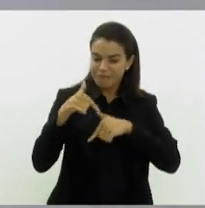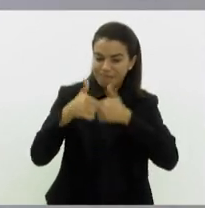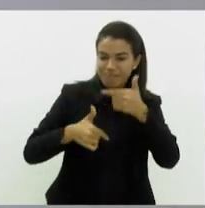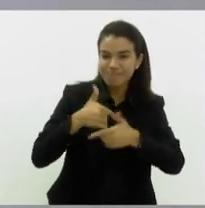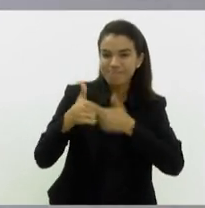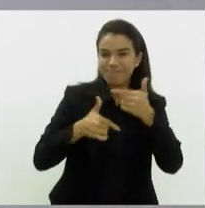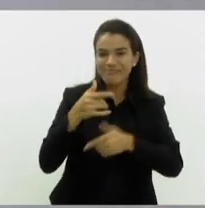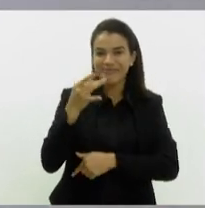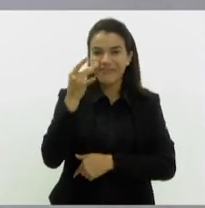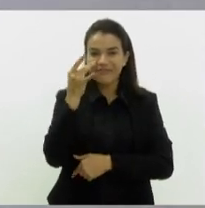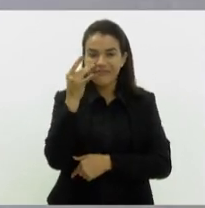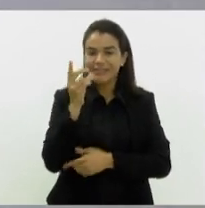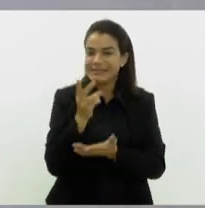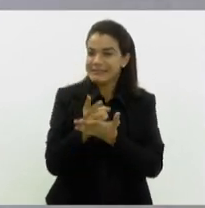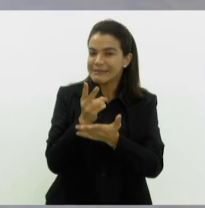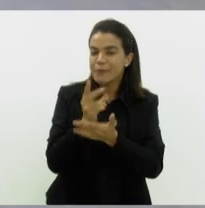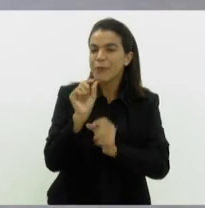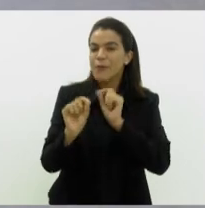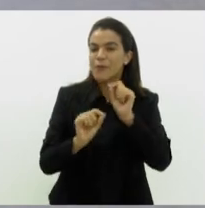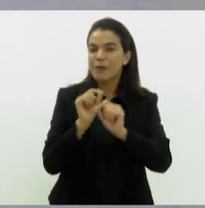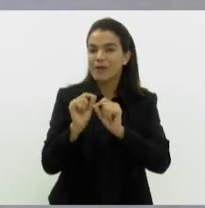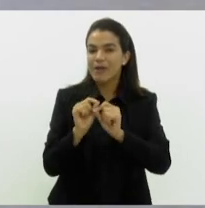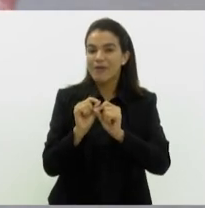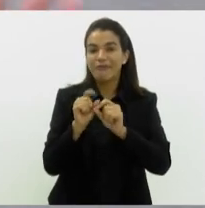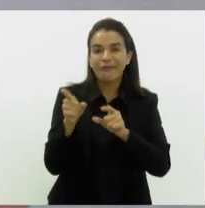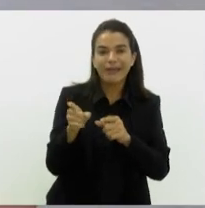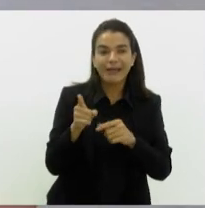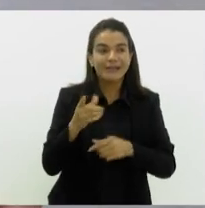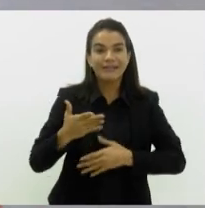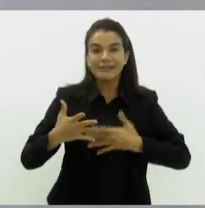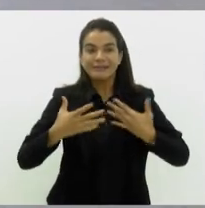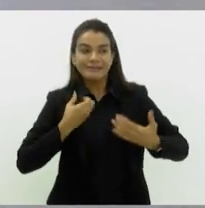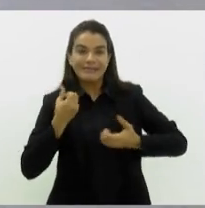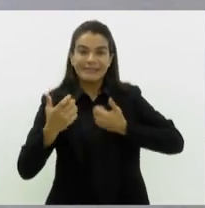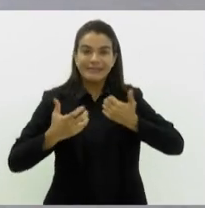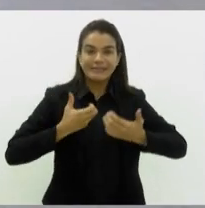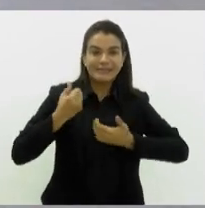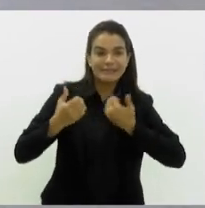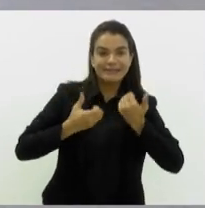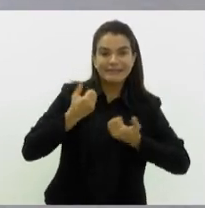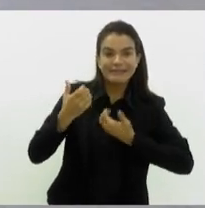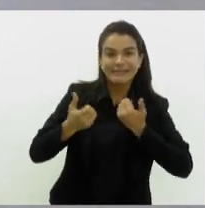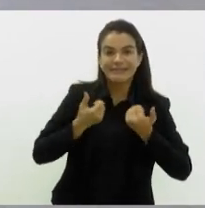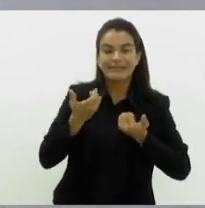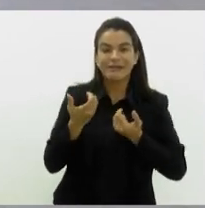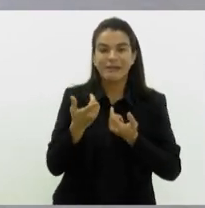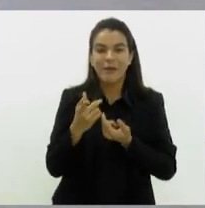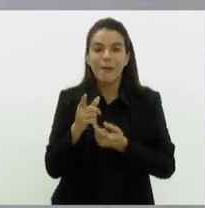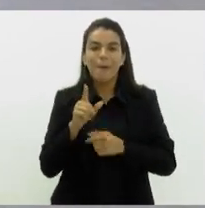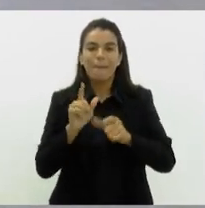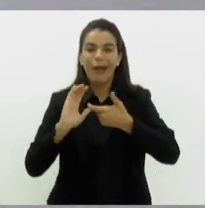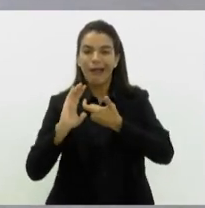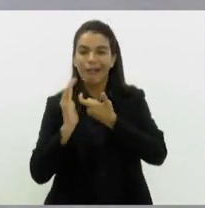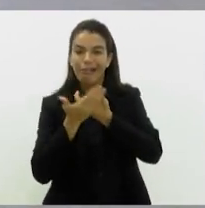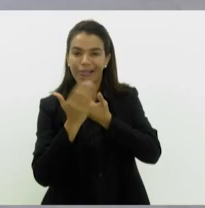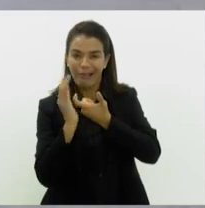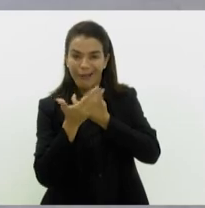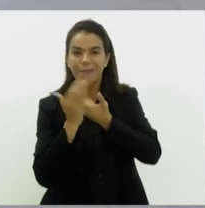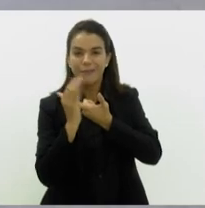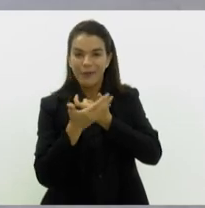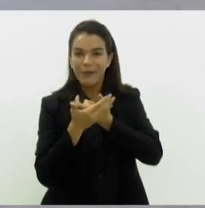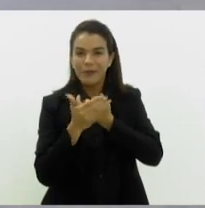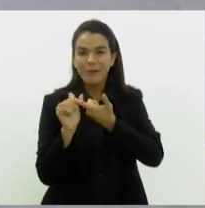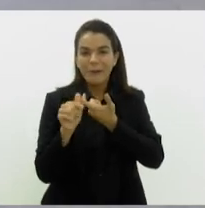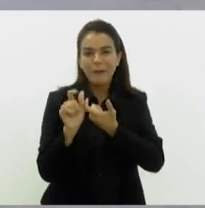trabalho ao vivo, eu digo sempre que você fica ali numa caixinha de surpresa. Você é pego com a terminologias, que atualmente